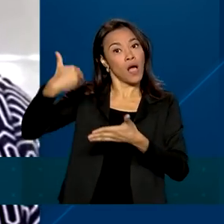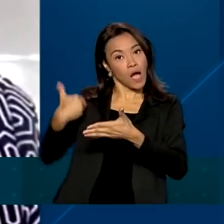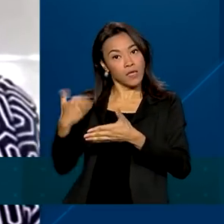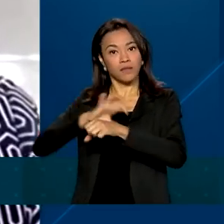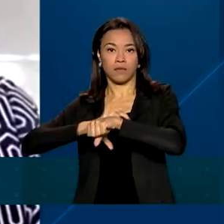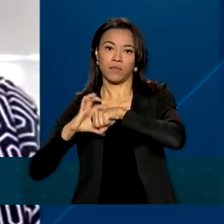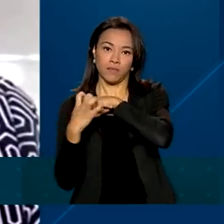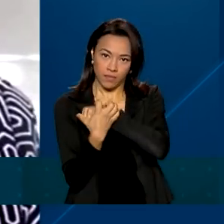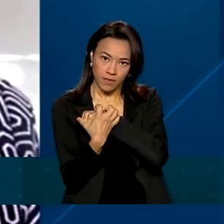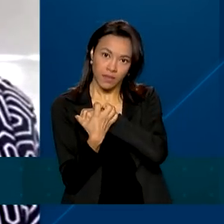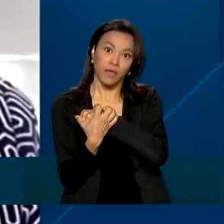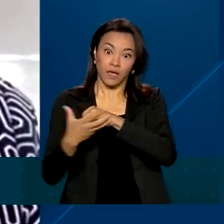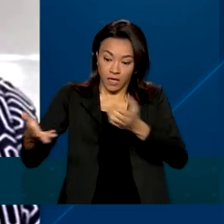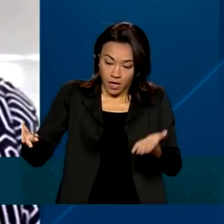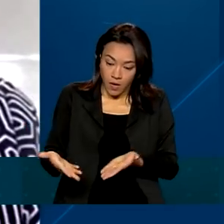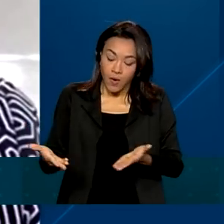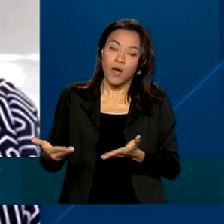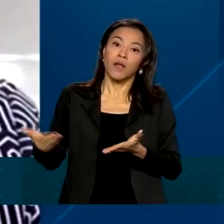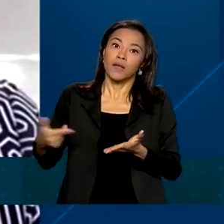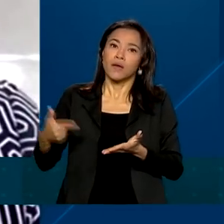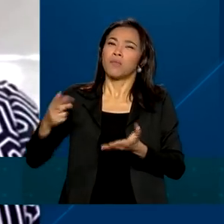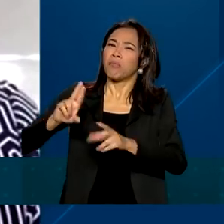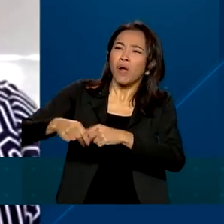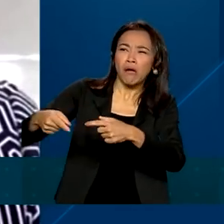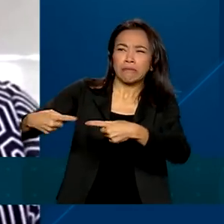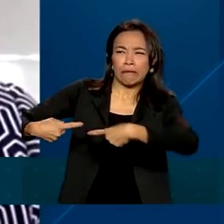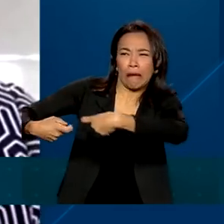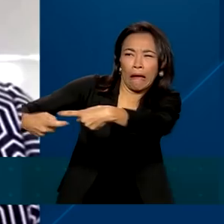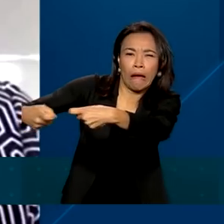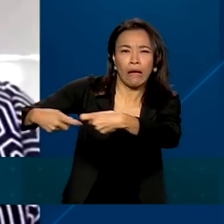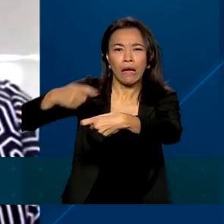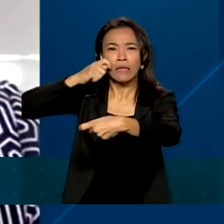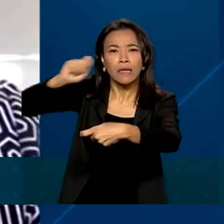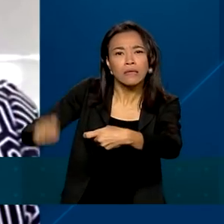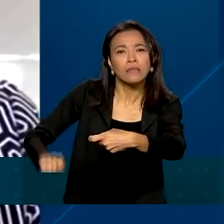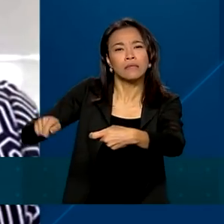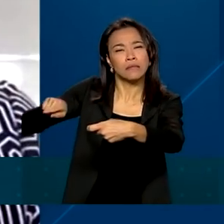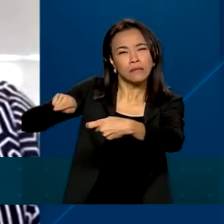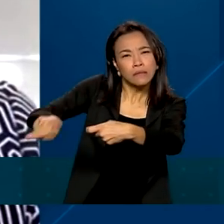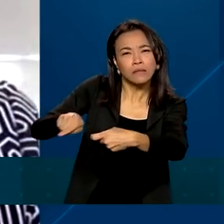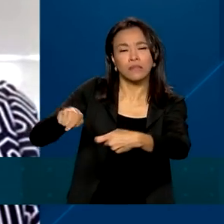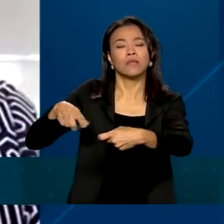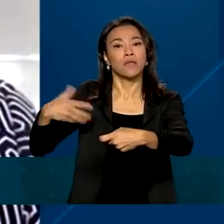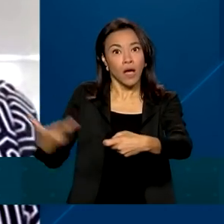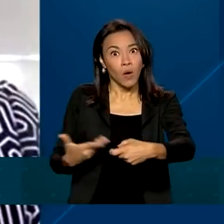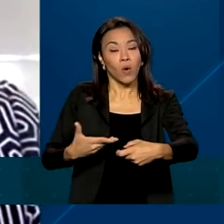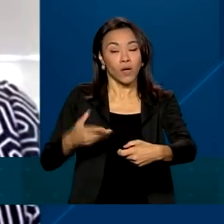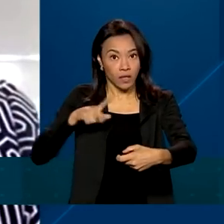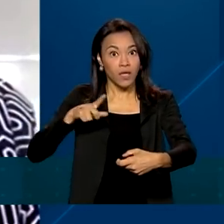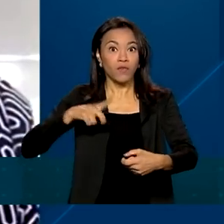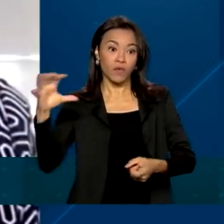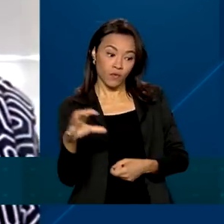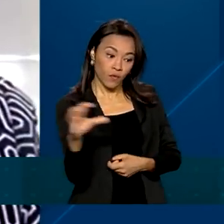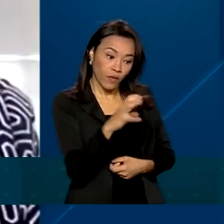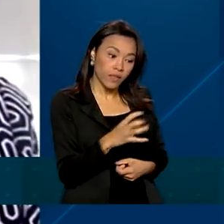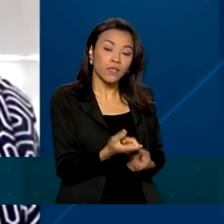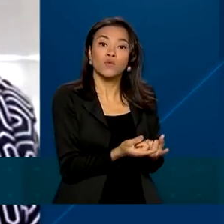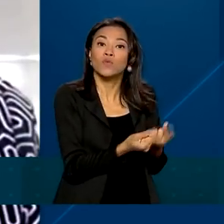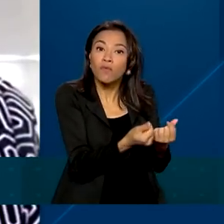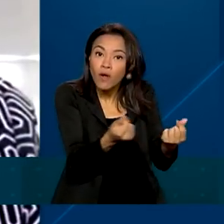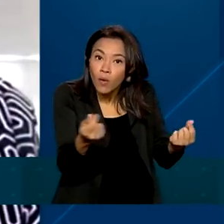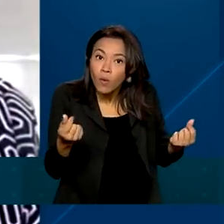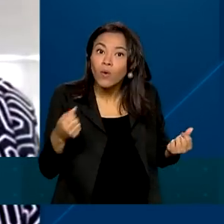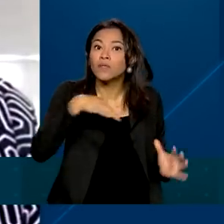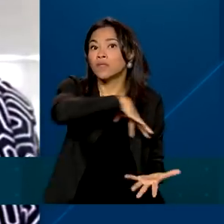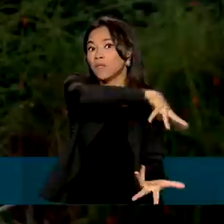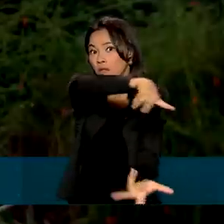recrudecida pela questão da guerra e todo o impacto da guerra nos preços internacionais, não só dos fretes, mas